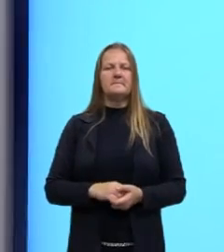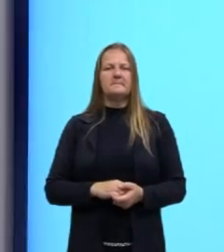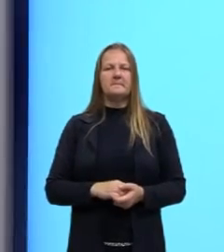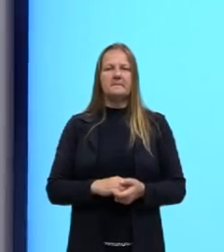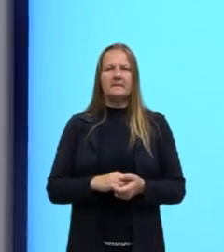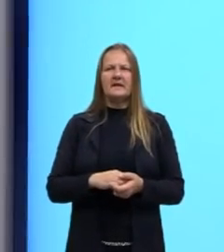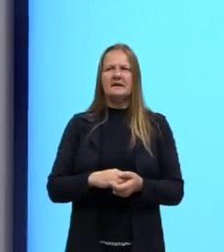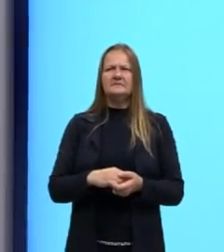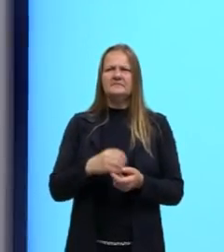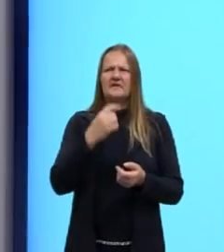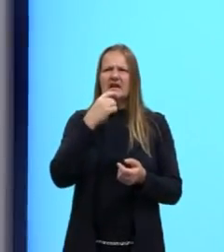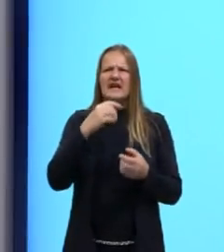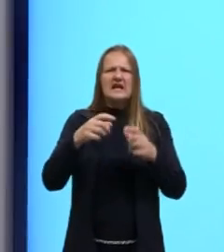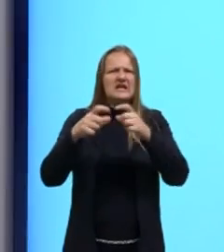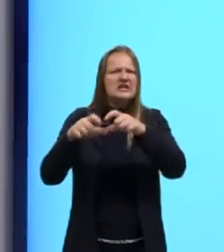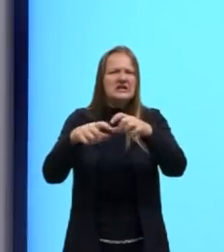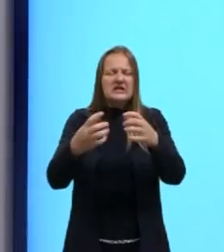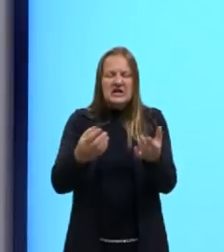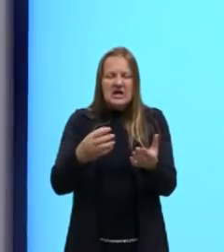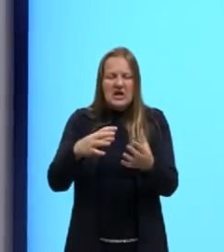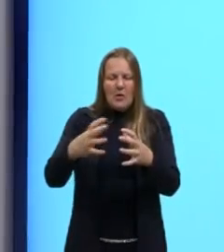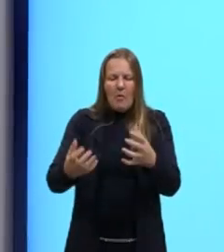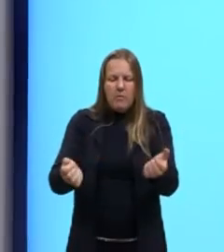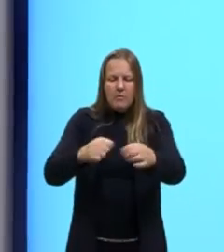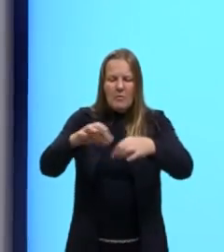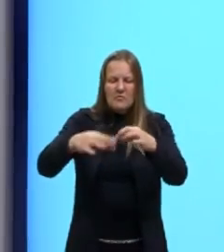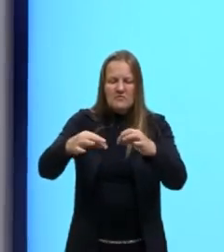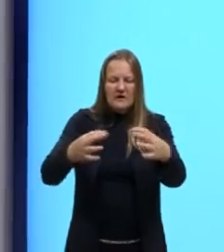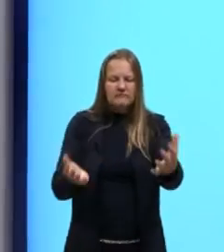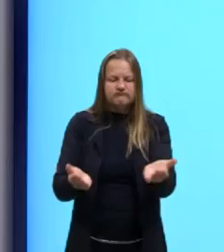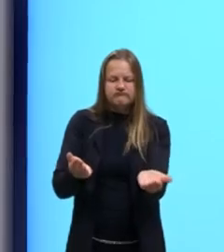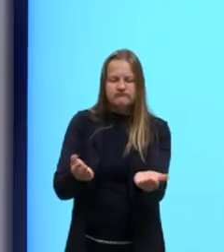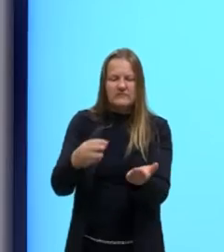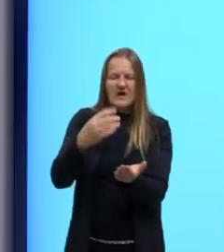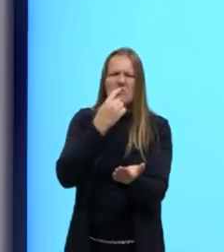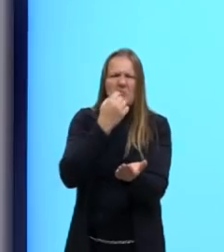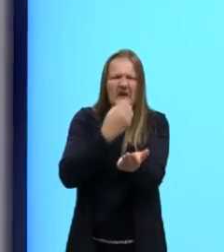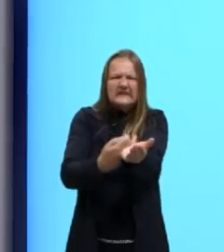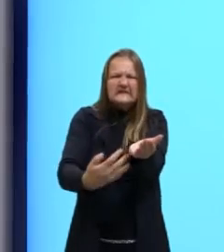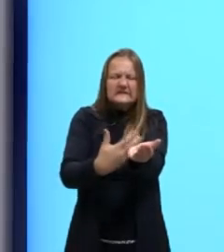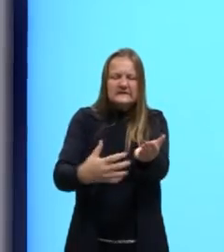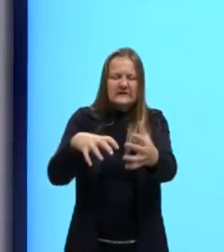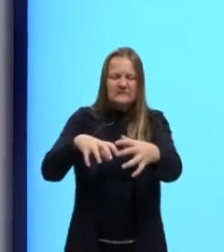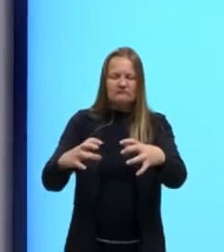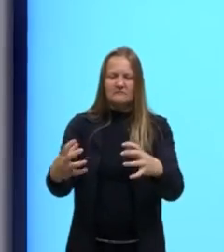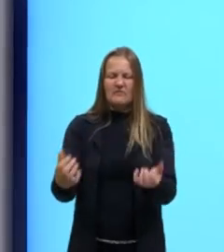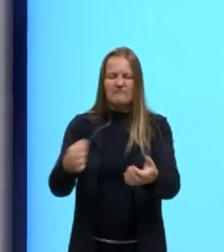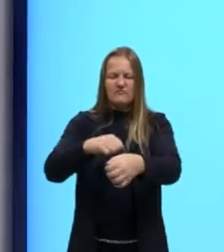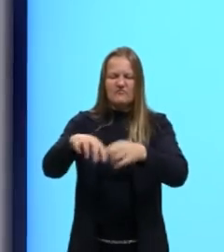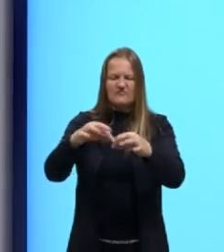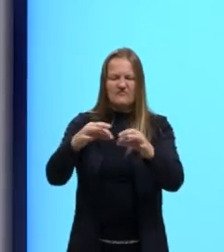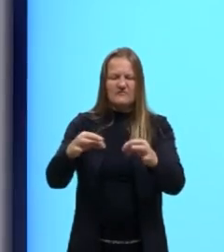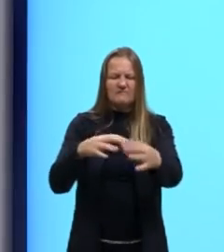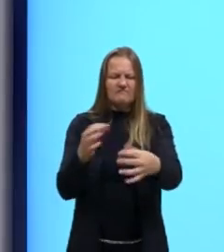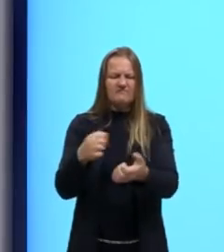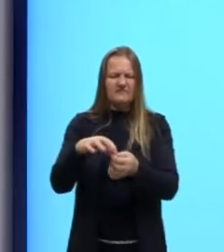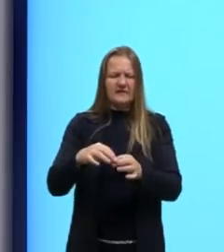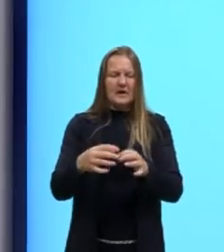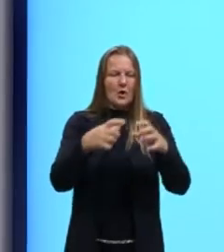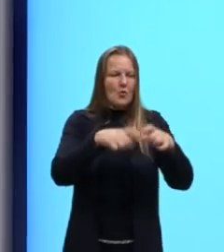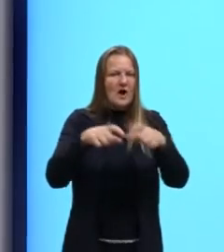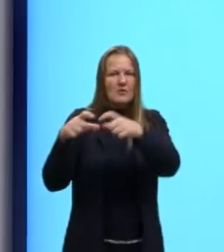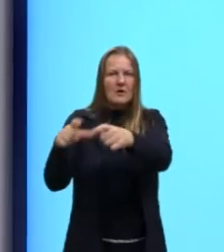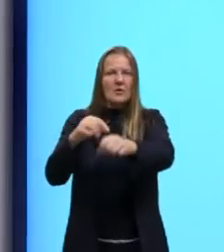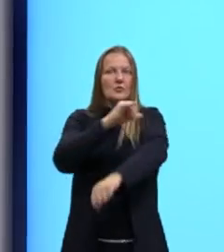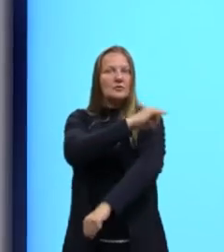espalha trouxas por todo o território, ele larga algumas trouxas em determinado lugar no Rio